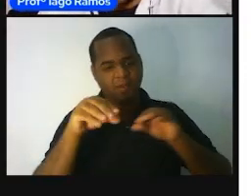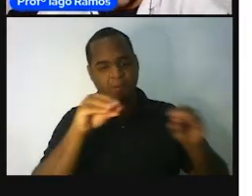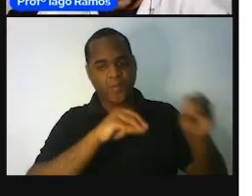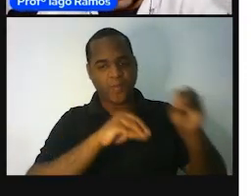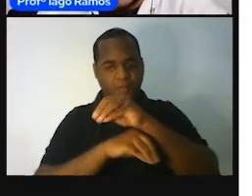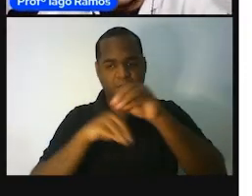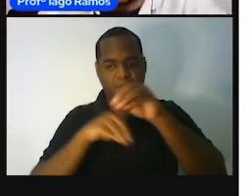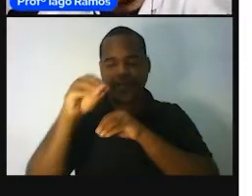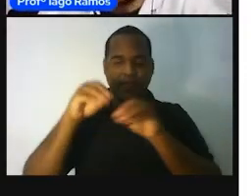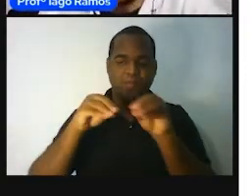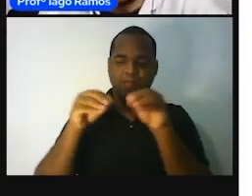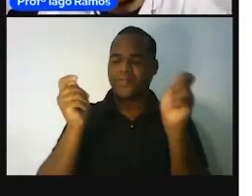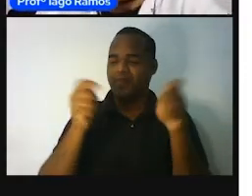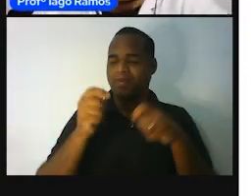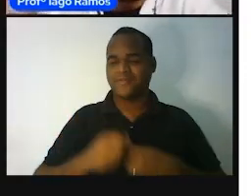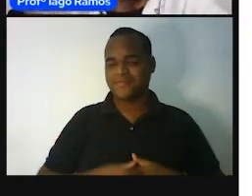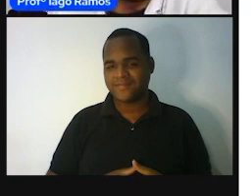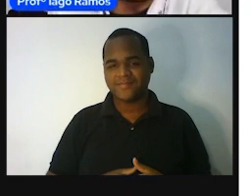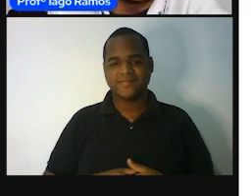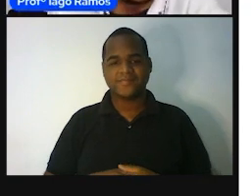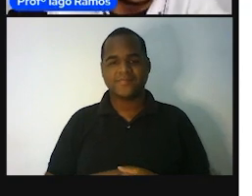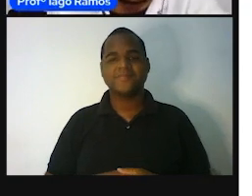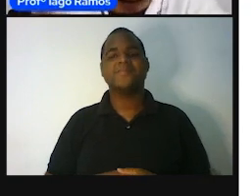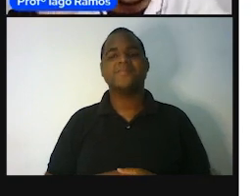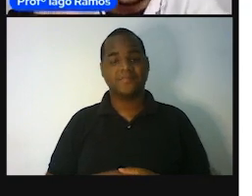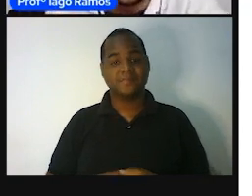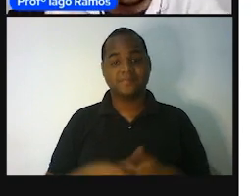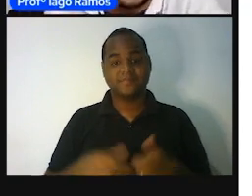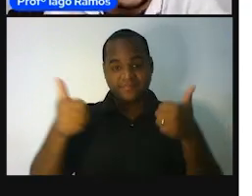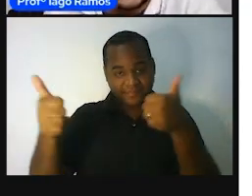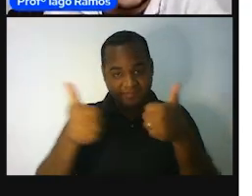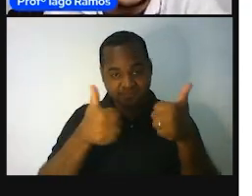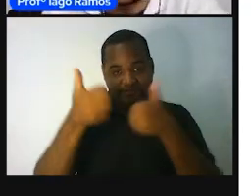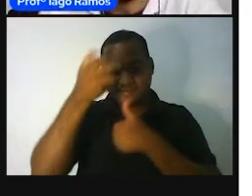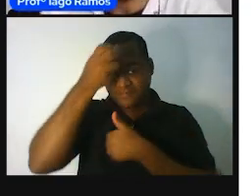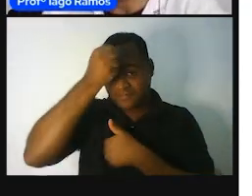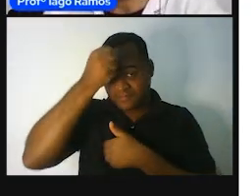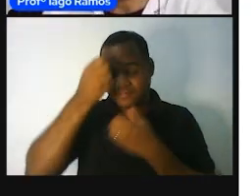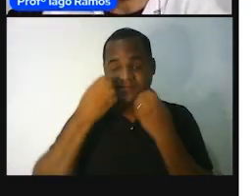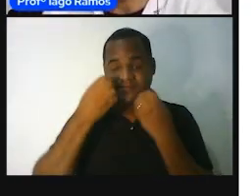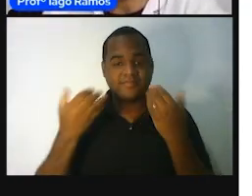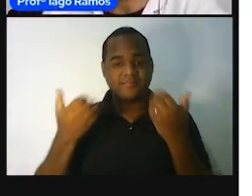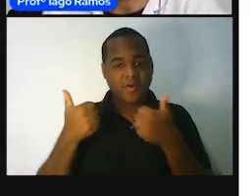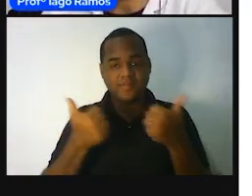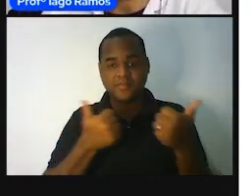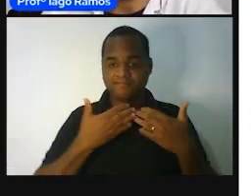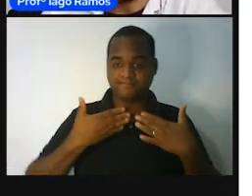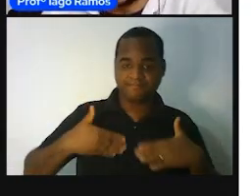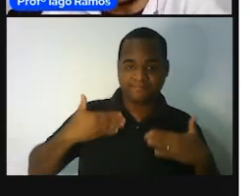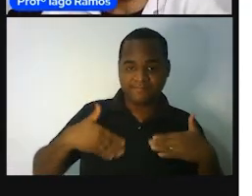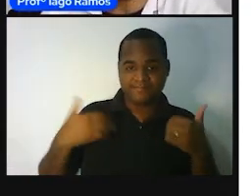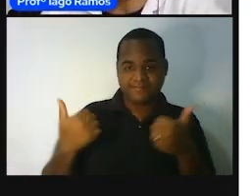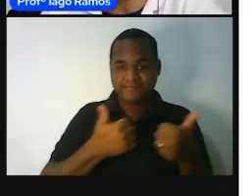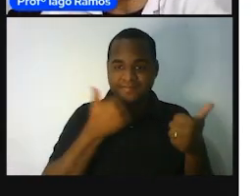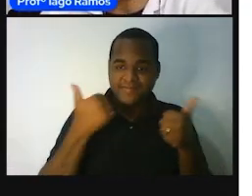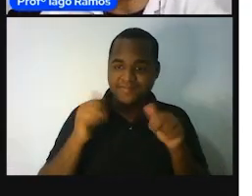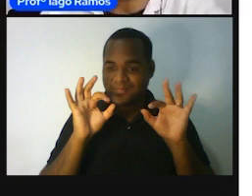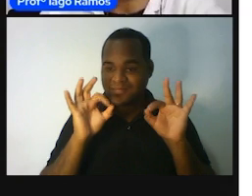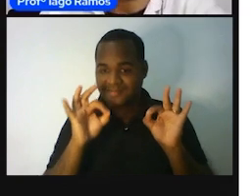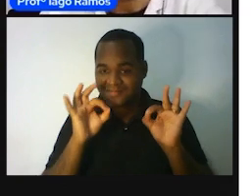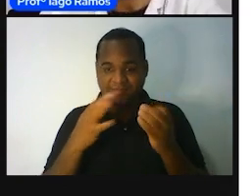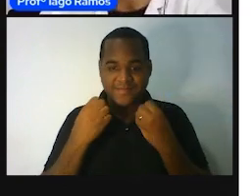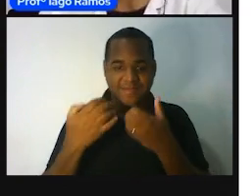em miligrama. Tá bom? Até que tudo bem, até que tudo beleza, tá tranquilo, tá suave.